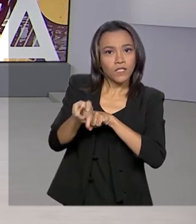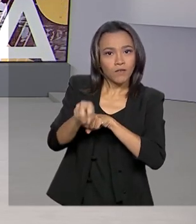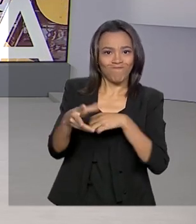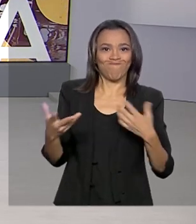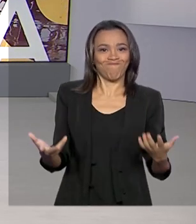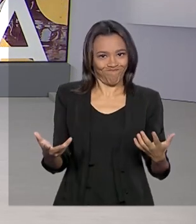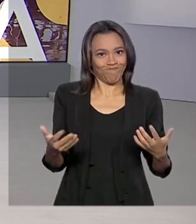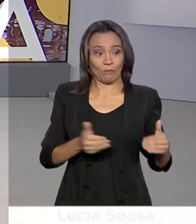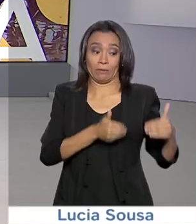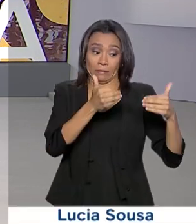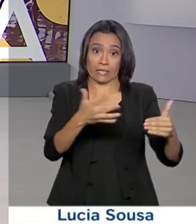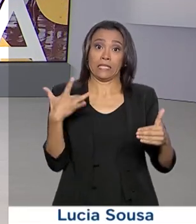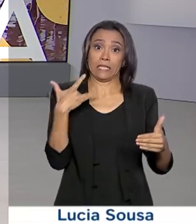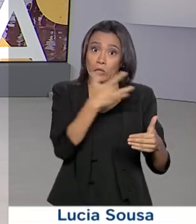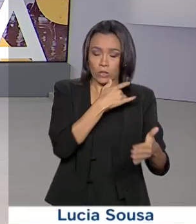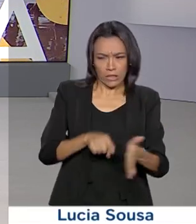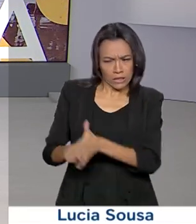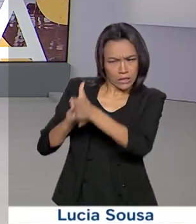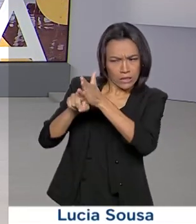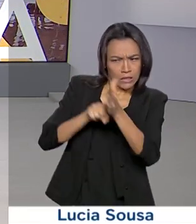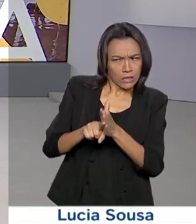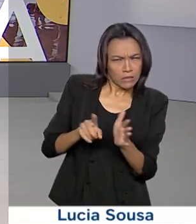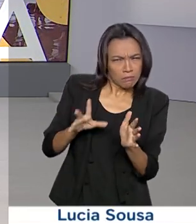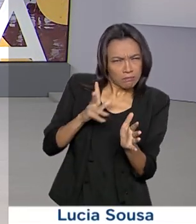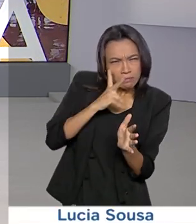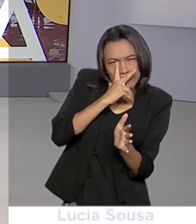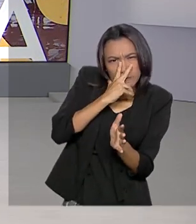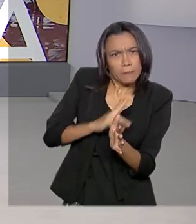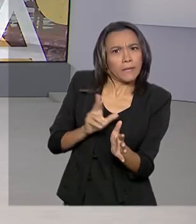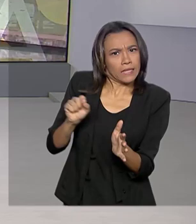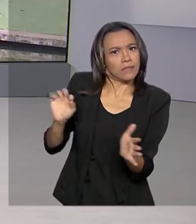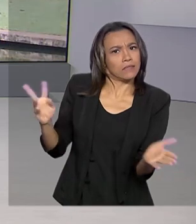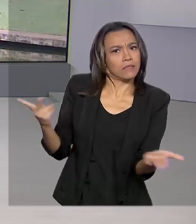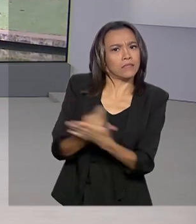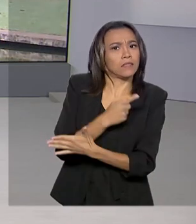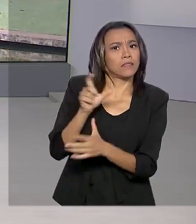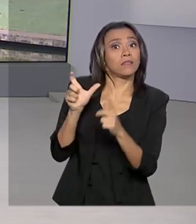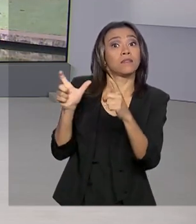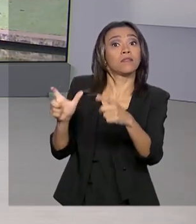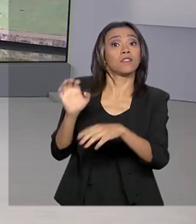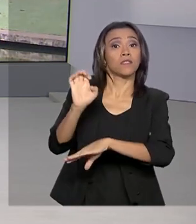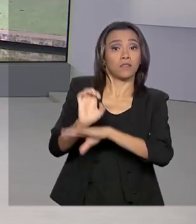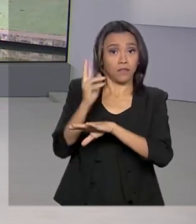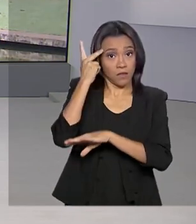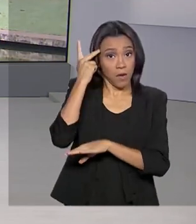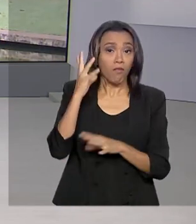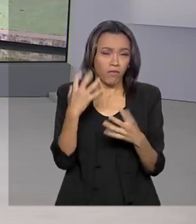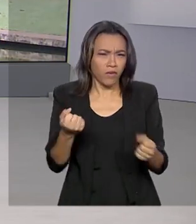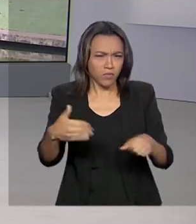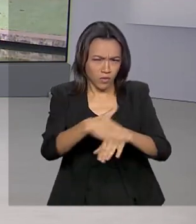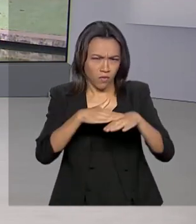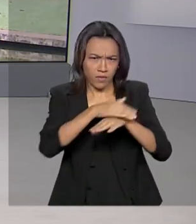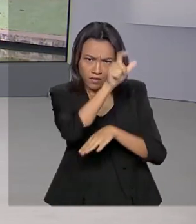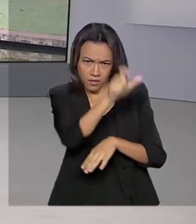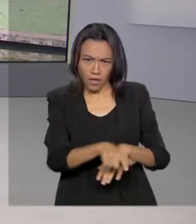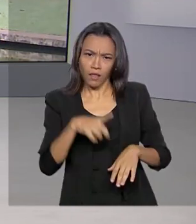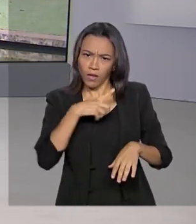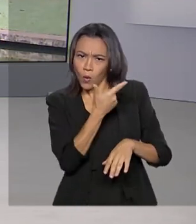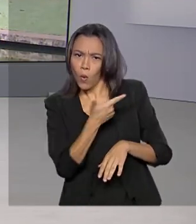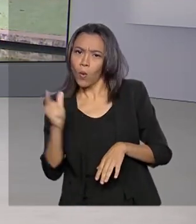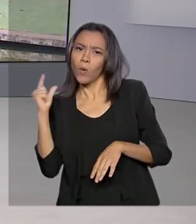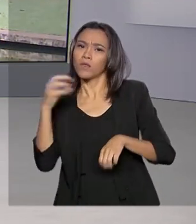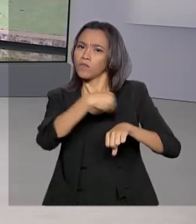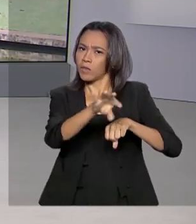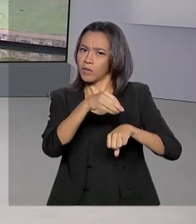da Saúde investiga um possível cato da doença em São Paulo. Vamos então conversar com a nossa repórter Luciana Collares de Holanda, que tem outras informações para a gente.